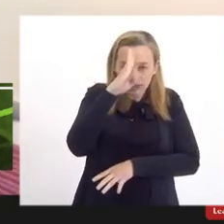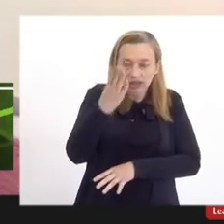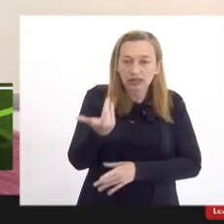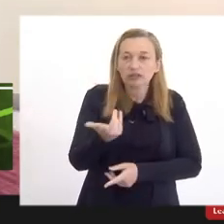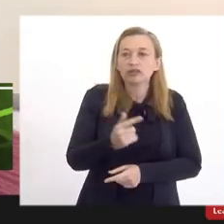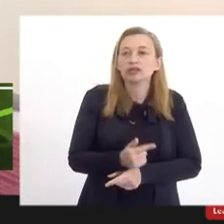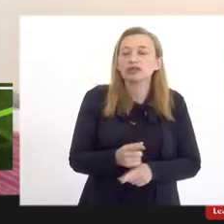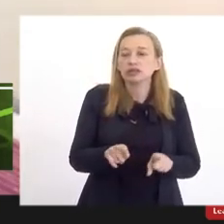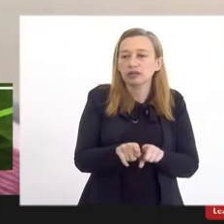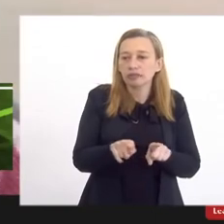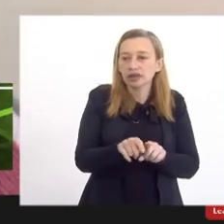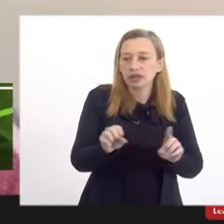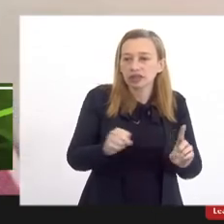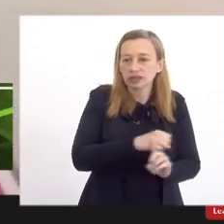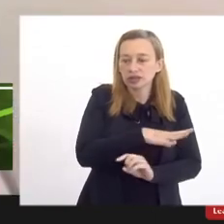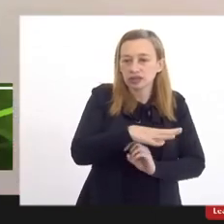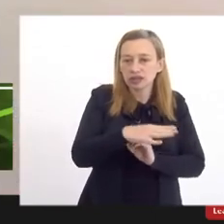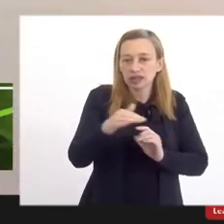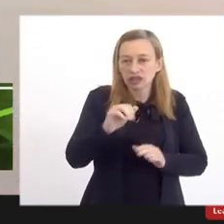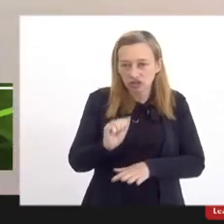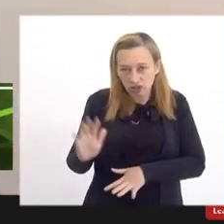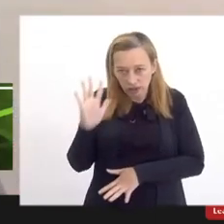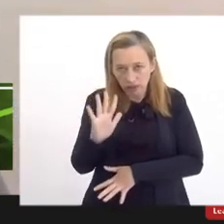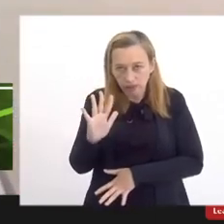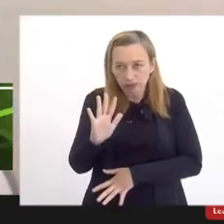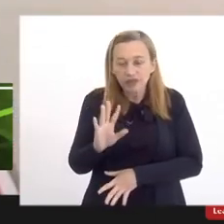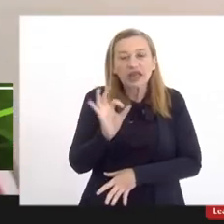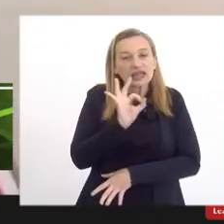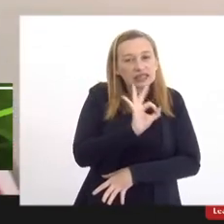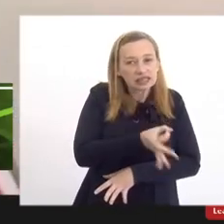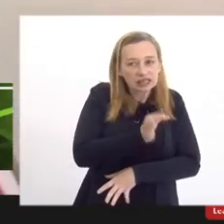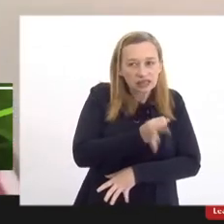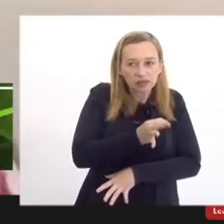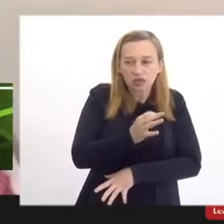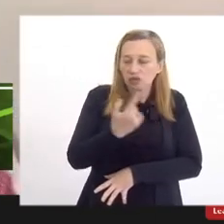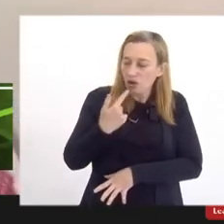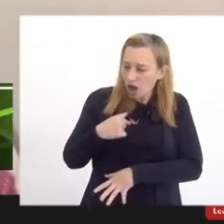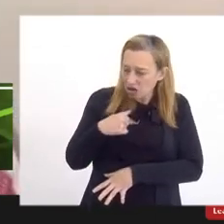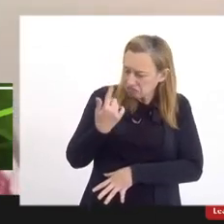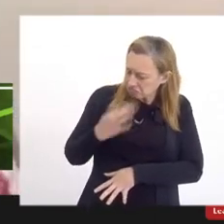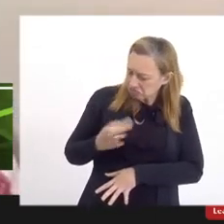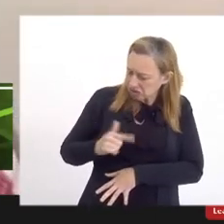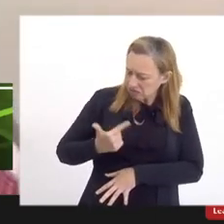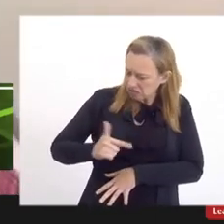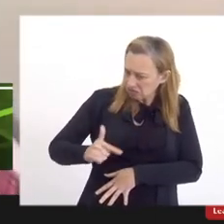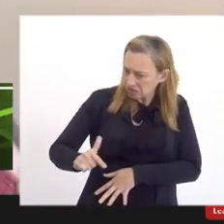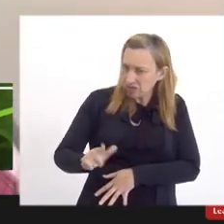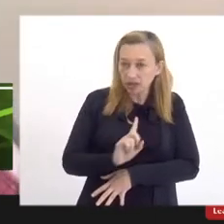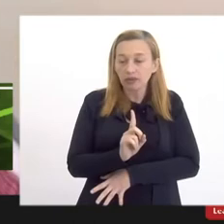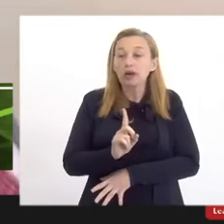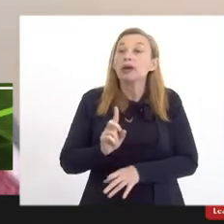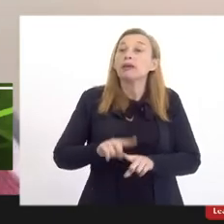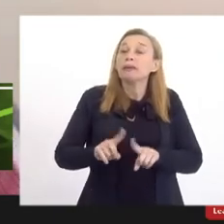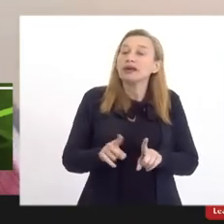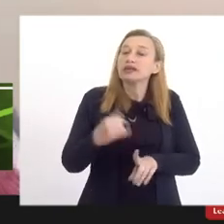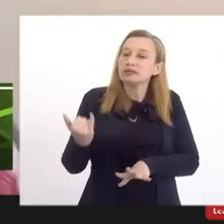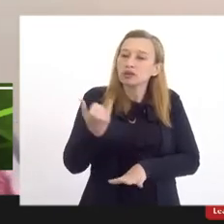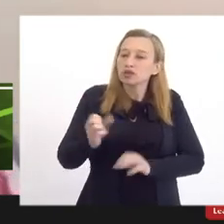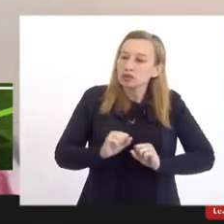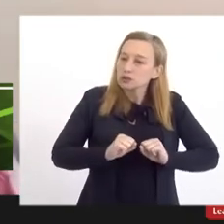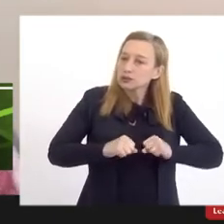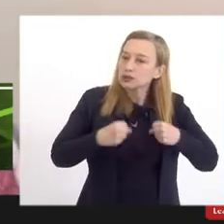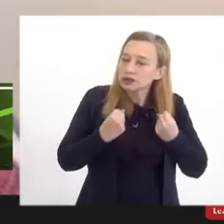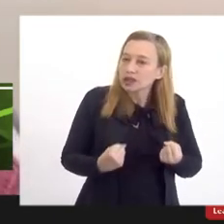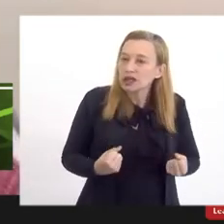como da sociedade no entorno. E, obviamente, não vou me repetir aqui, mas é necessário reforçar